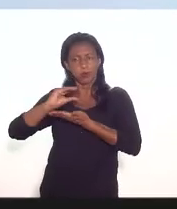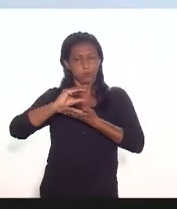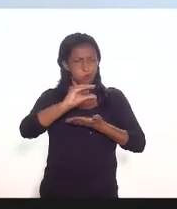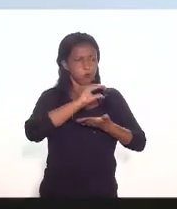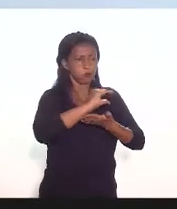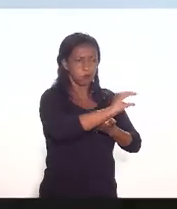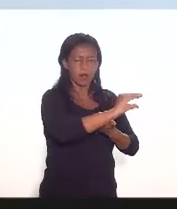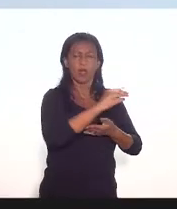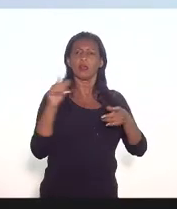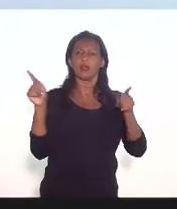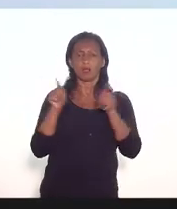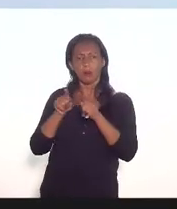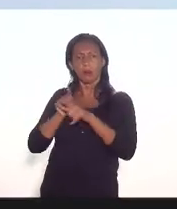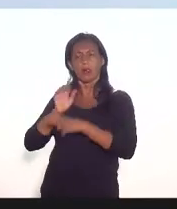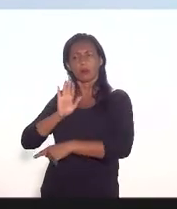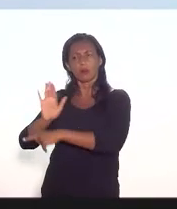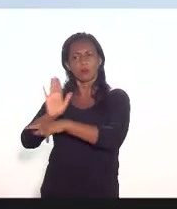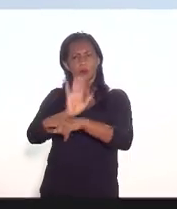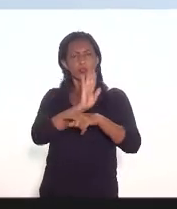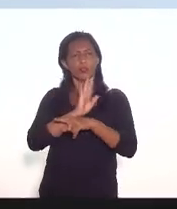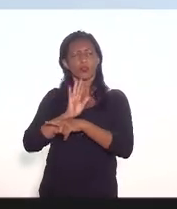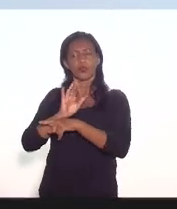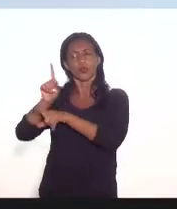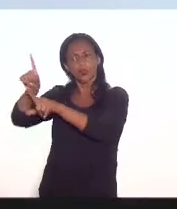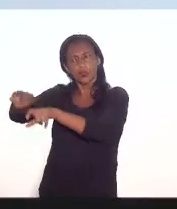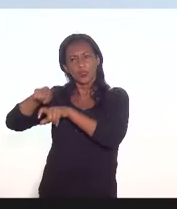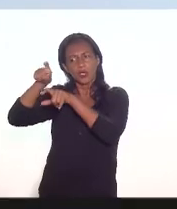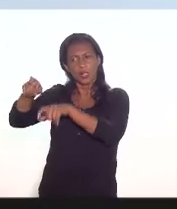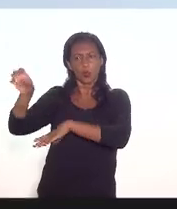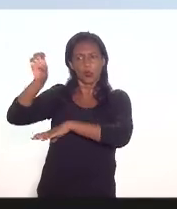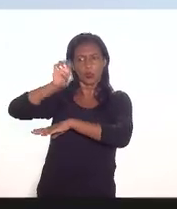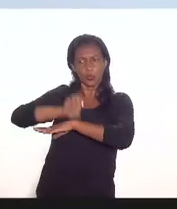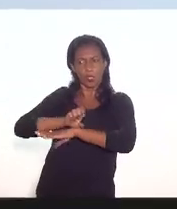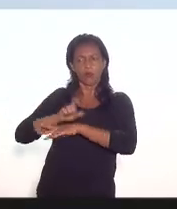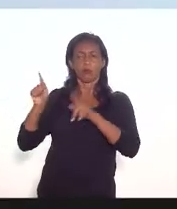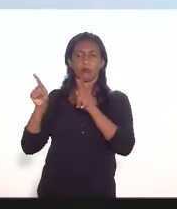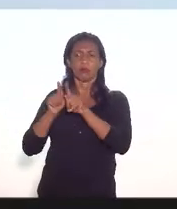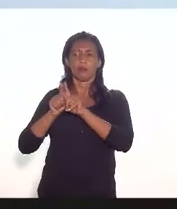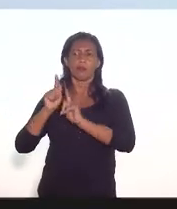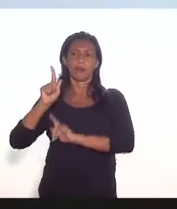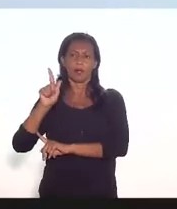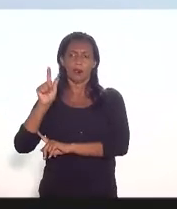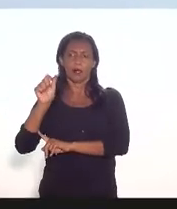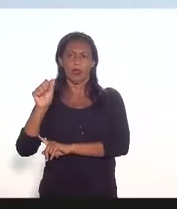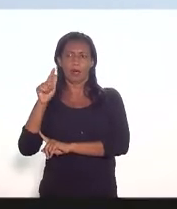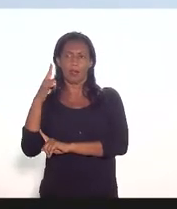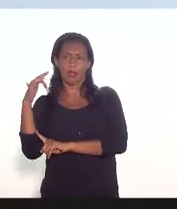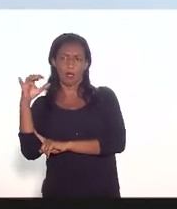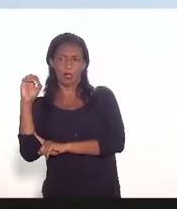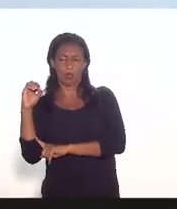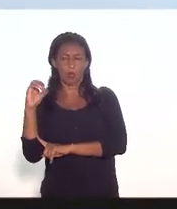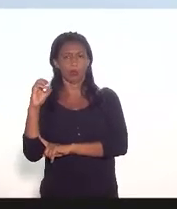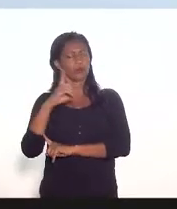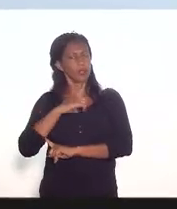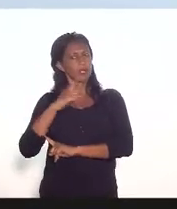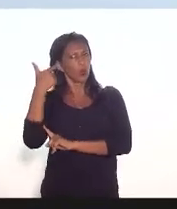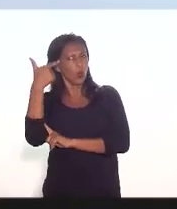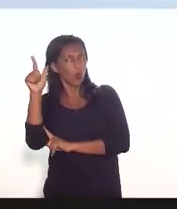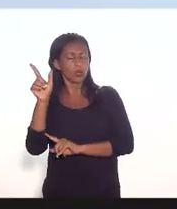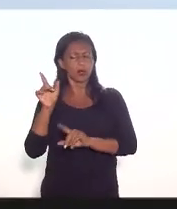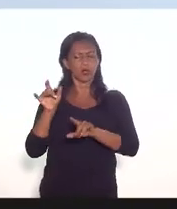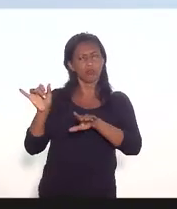do interior do Estado e ao Galeão e aqui coloco como sugestão o governo que existem outras maneiras também